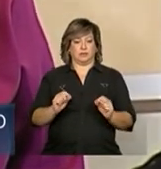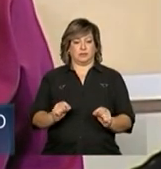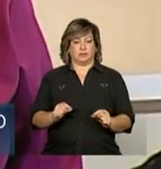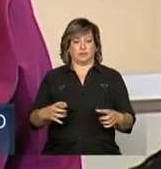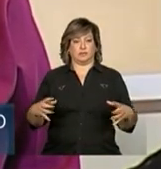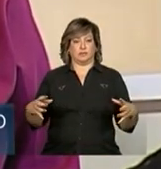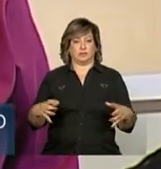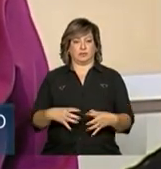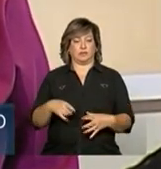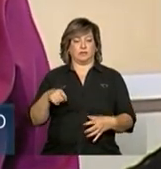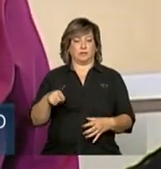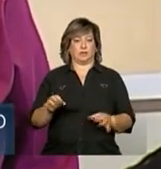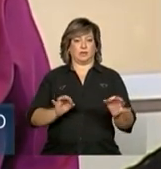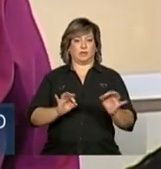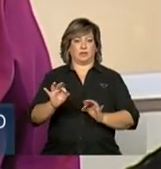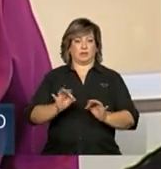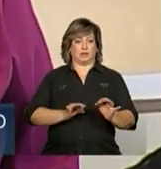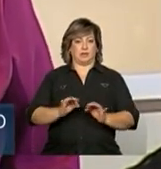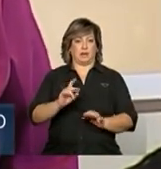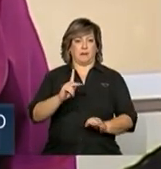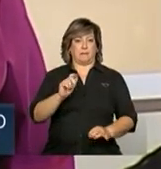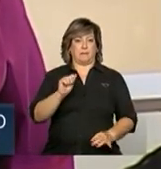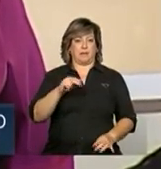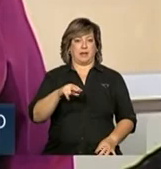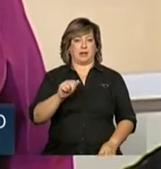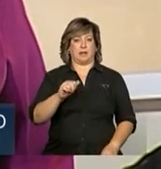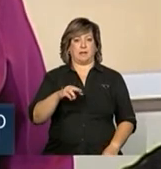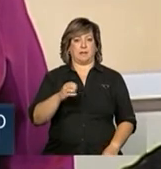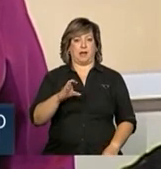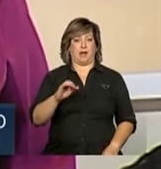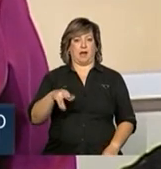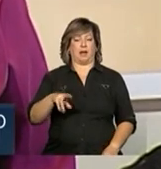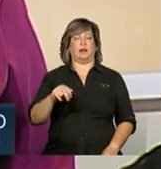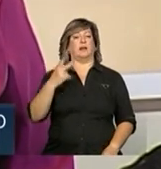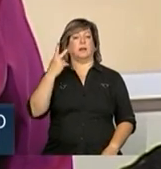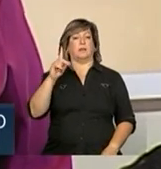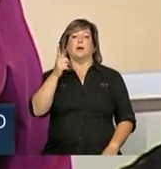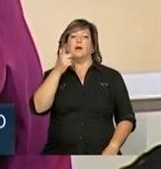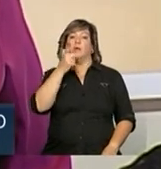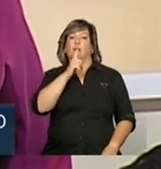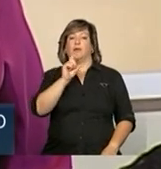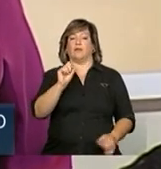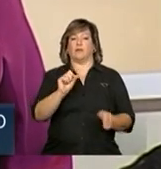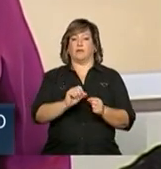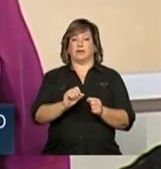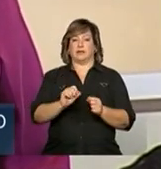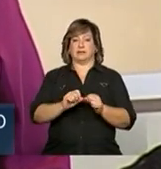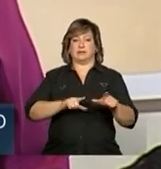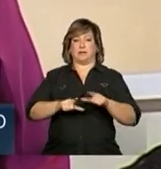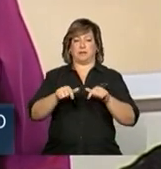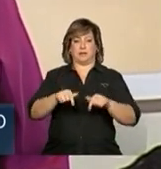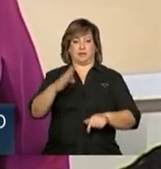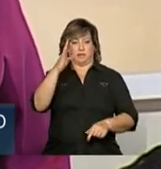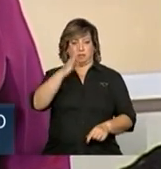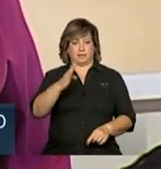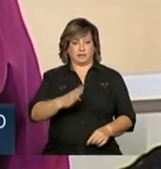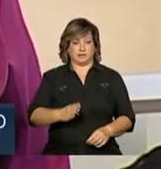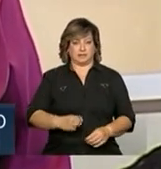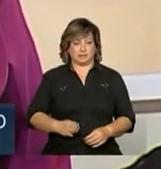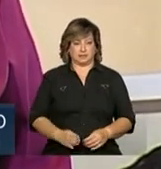Pan-Americana da Saúde para poder venir a Brasil. Por que